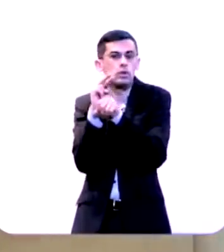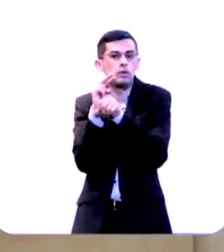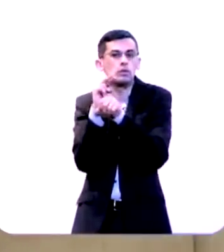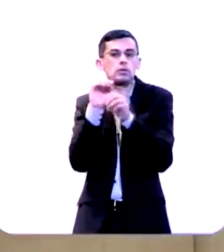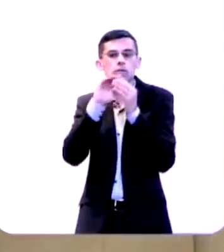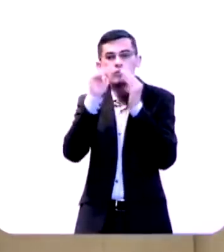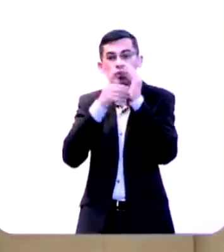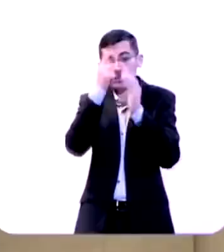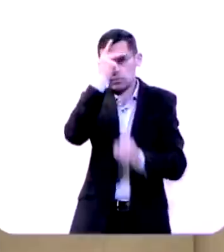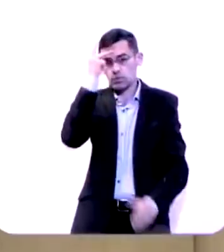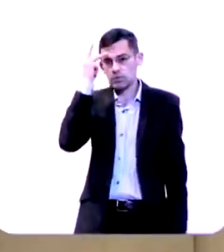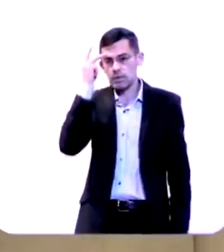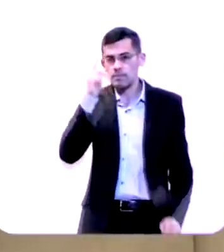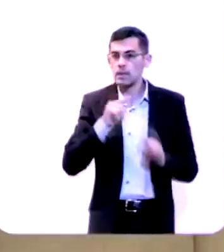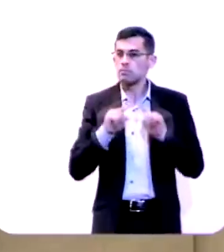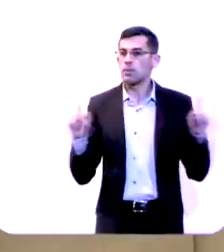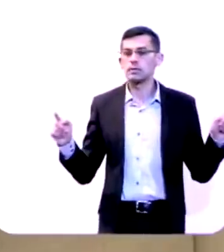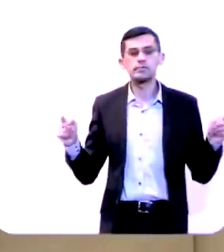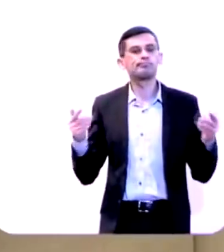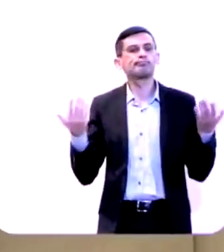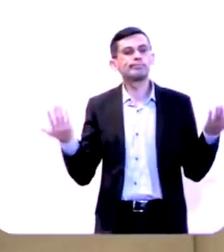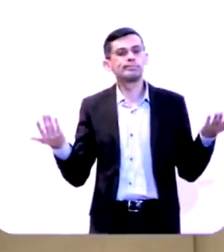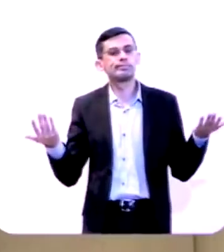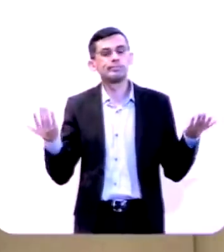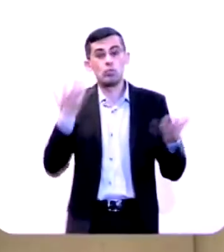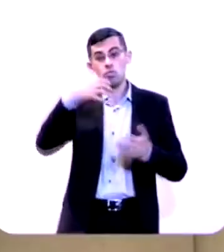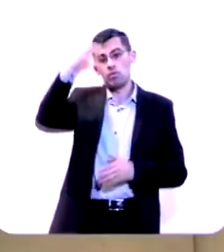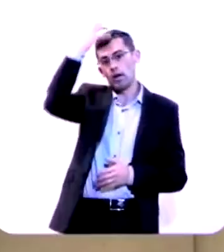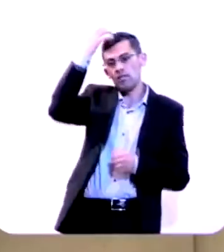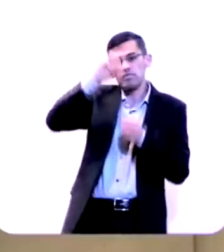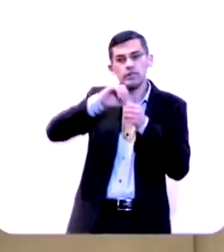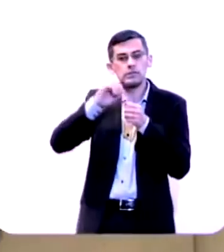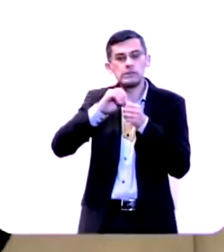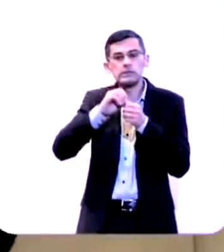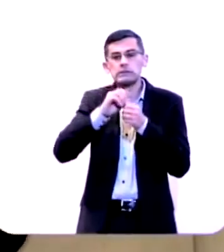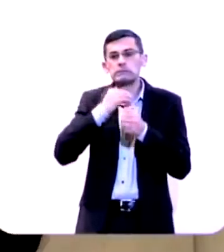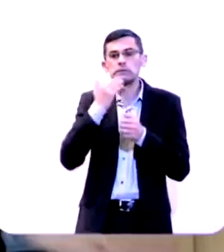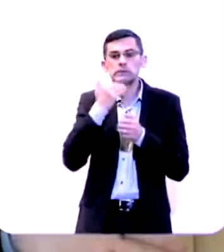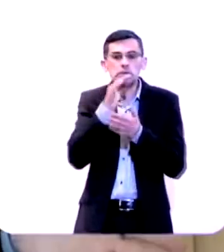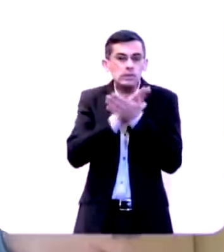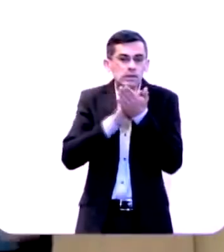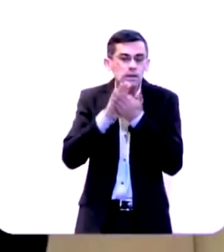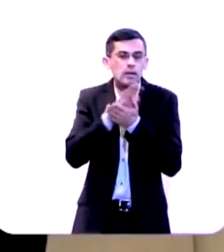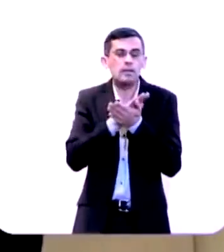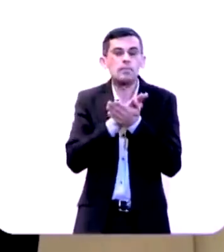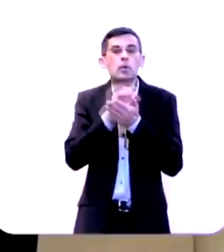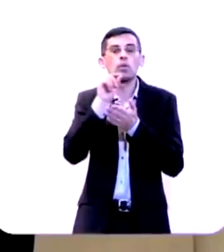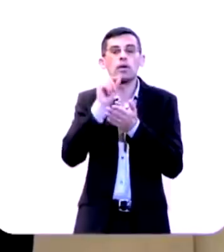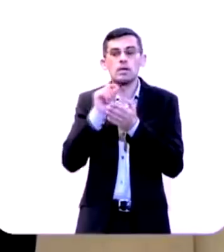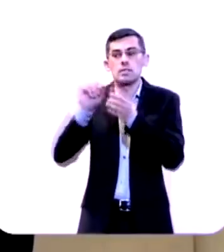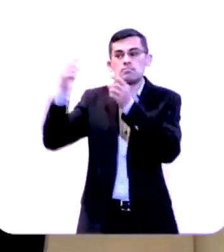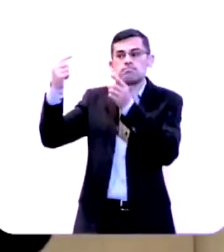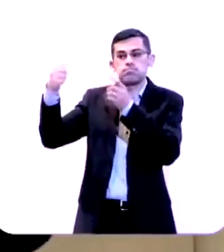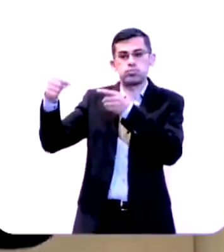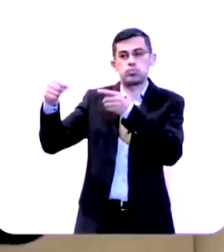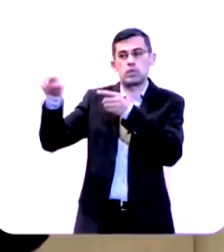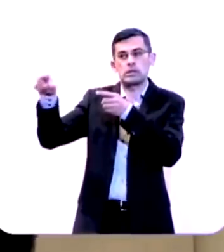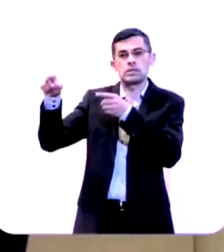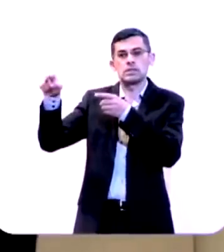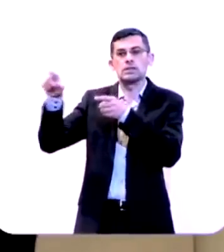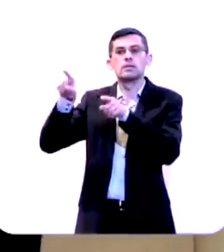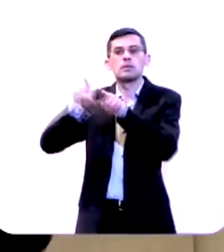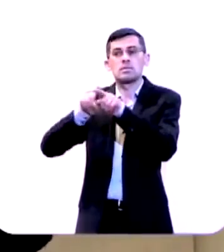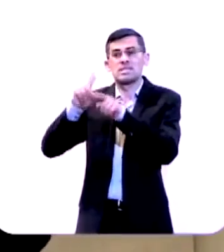mas nada daquilo que Ezequias fez era suficiente para enfrentar os